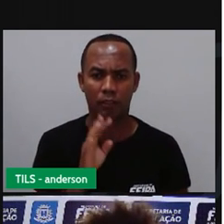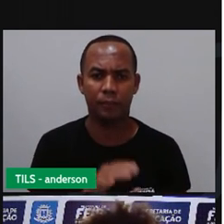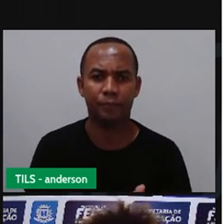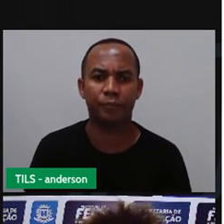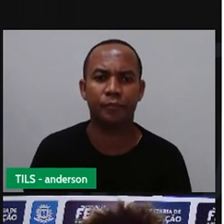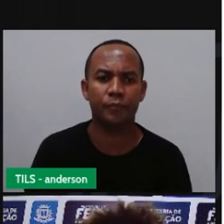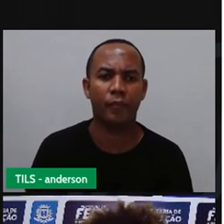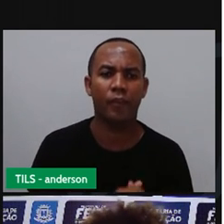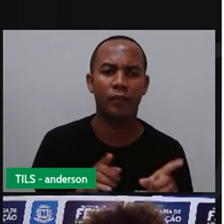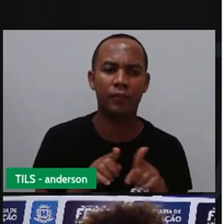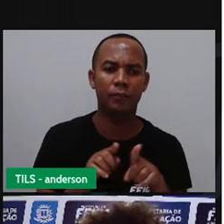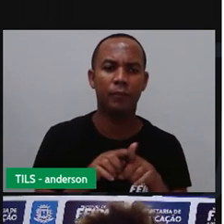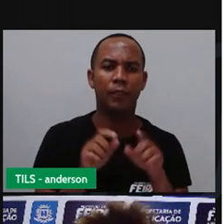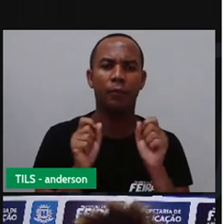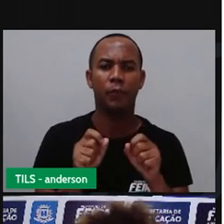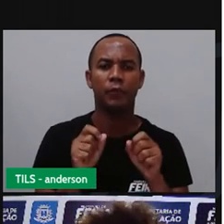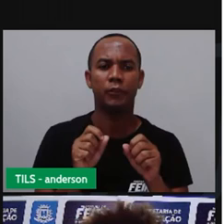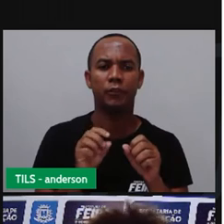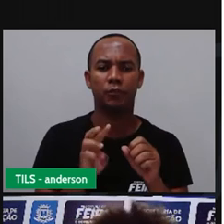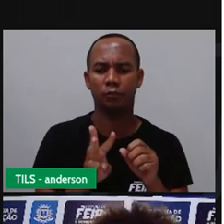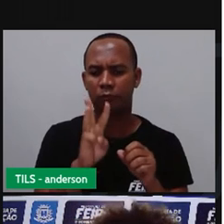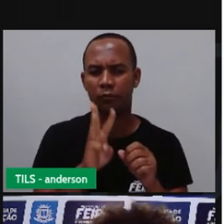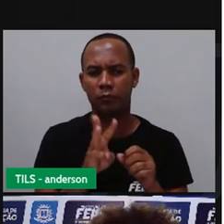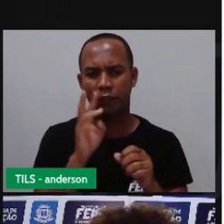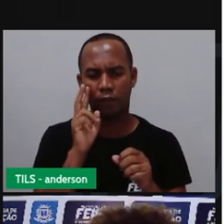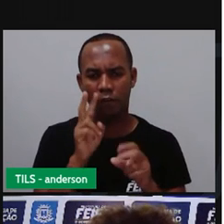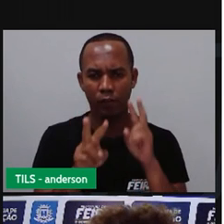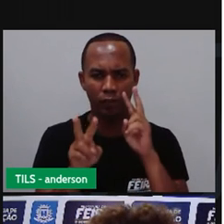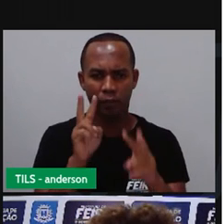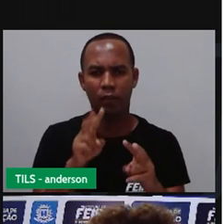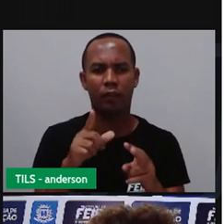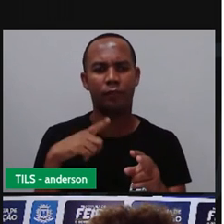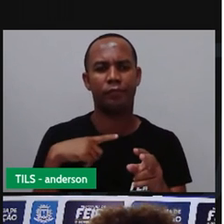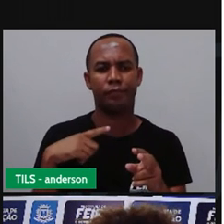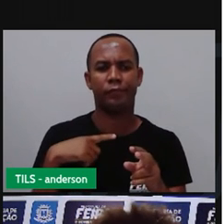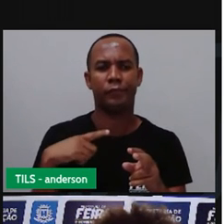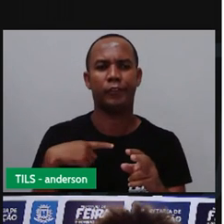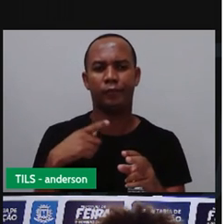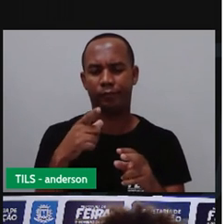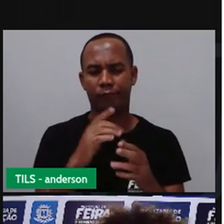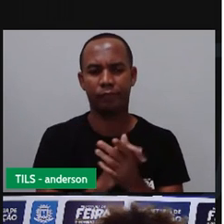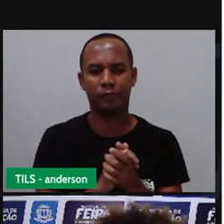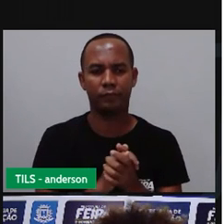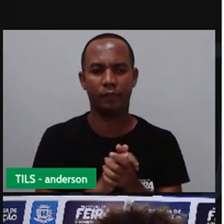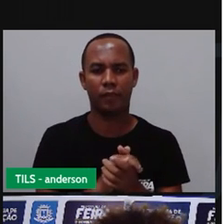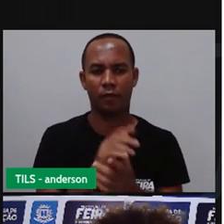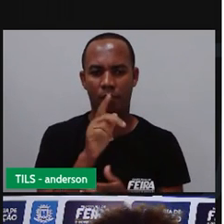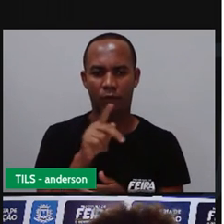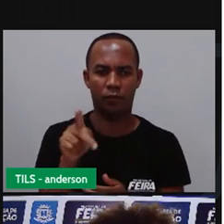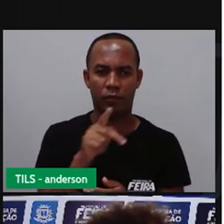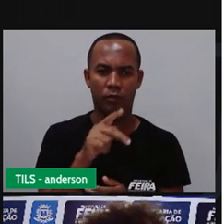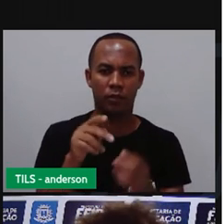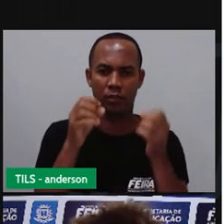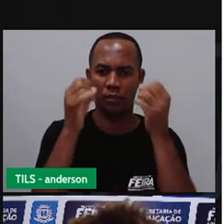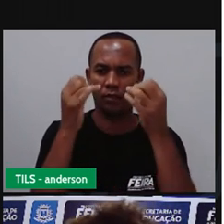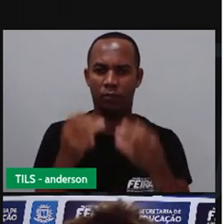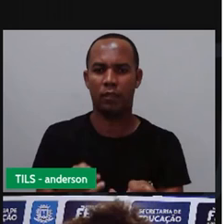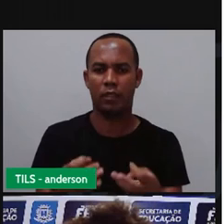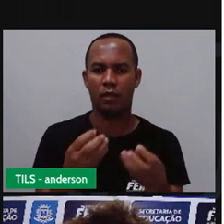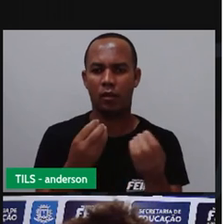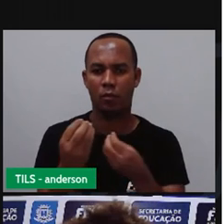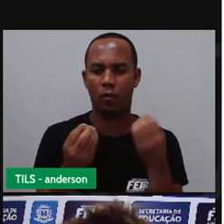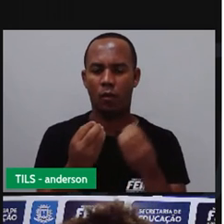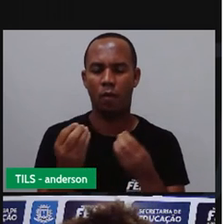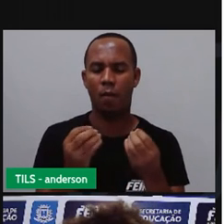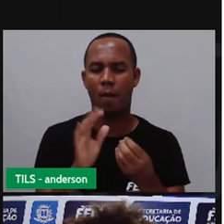deles Dar uma olhadinha Bom, viram todas as explicações, né? Isso A Pro já tinha dito sobre todas elas Mas ela